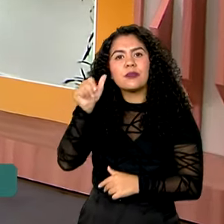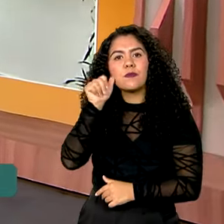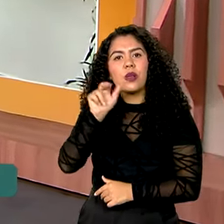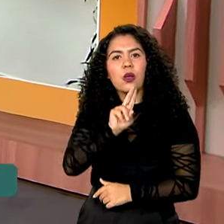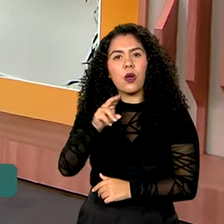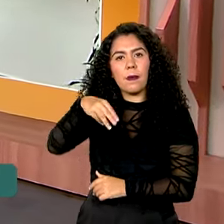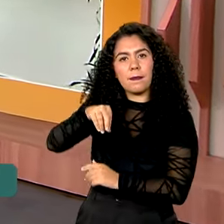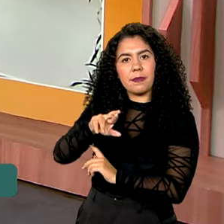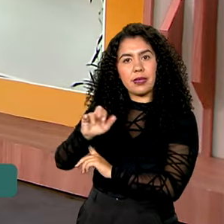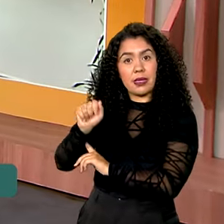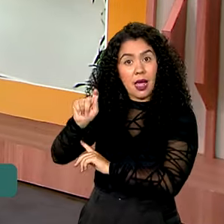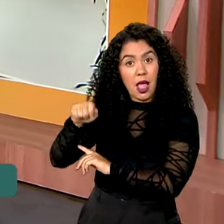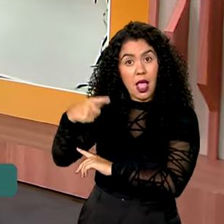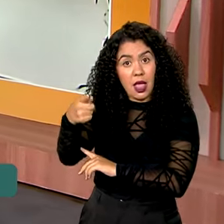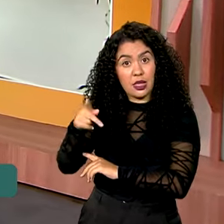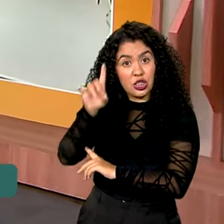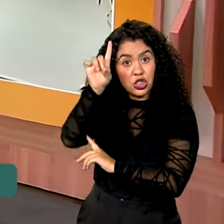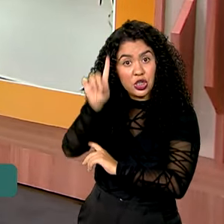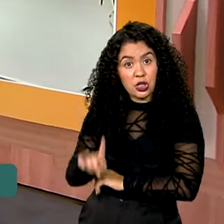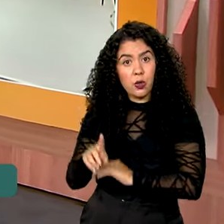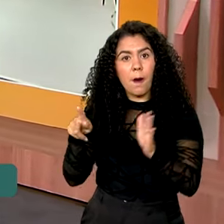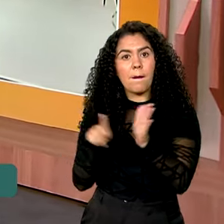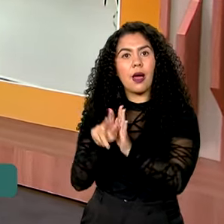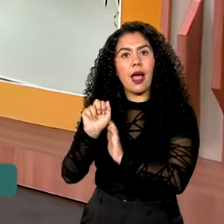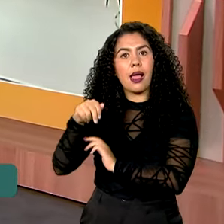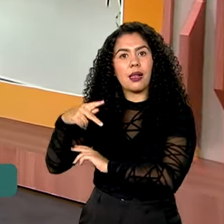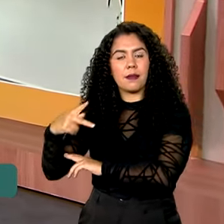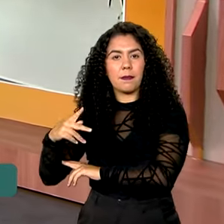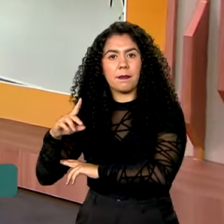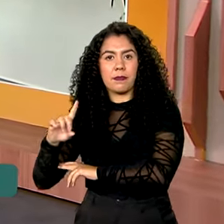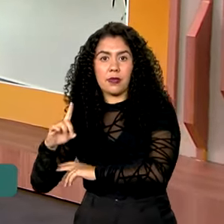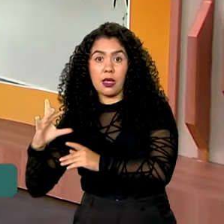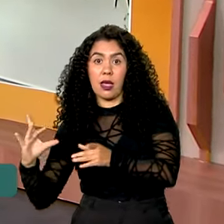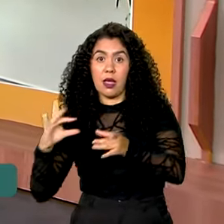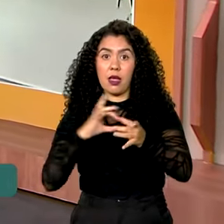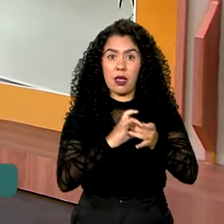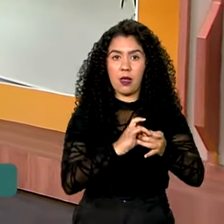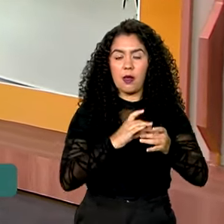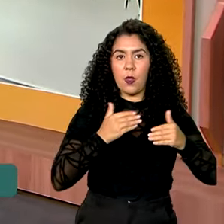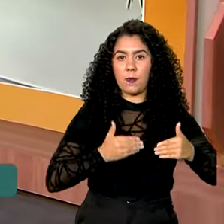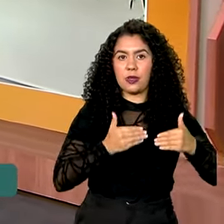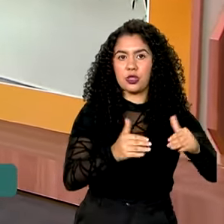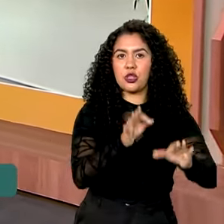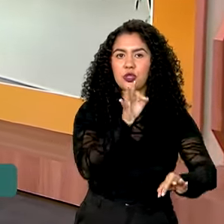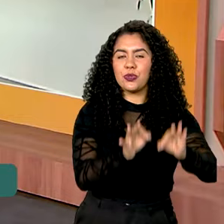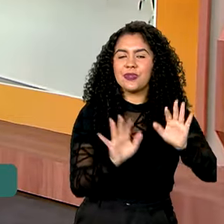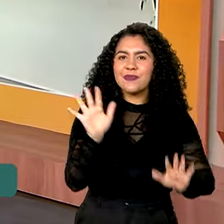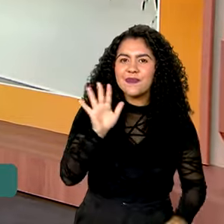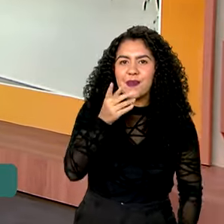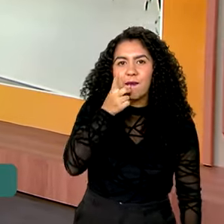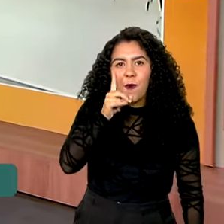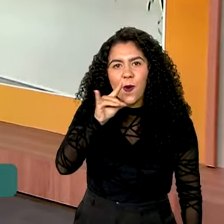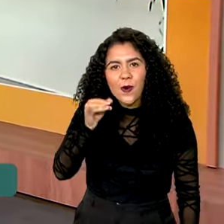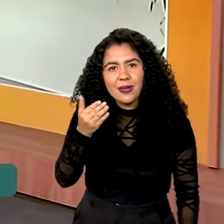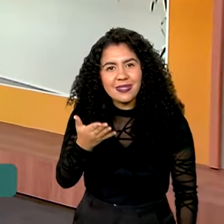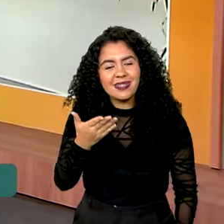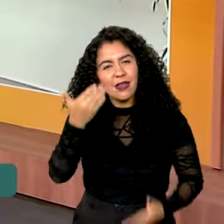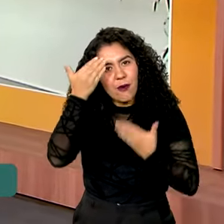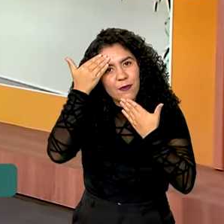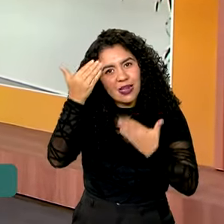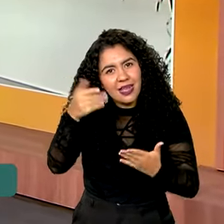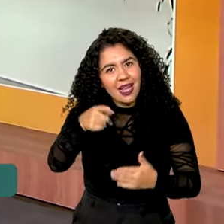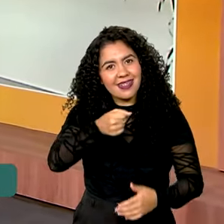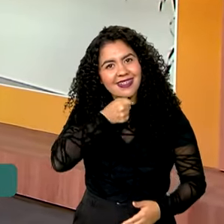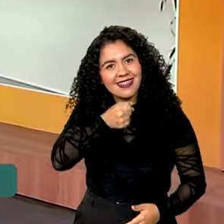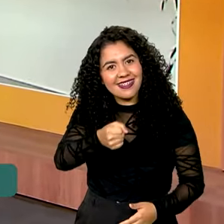diretora da ANPD, que é uma autarquia vinculada ao Ministério da Justiça. Bom dia, diretora. Muito obrigada pela gentileza da